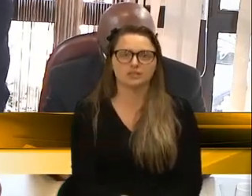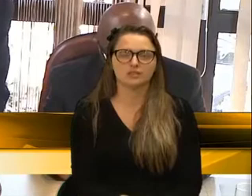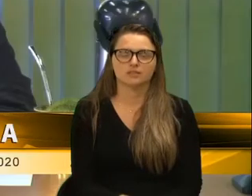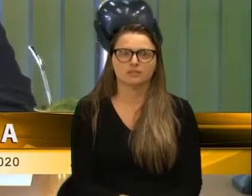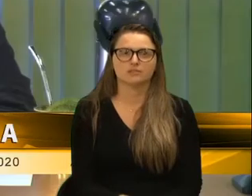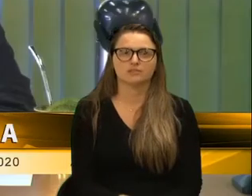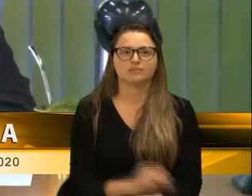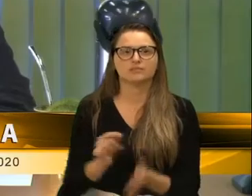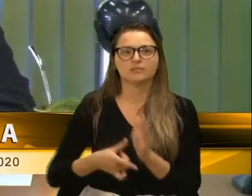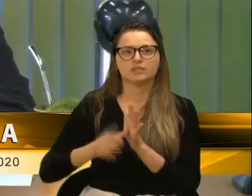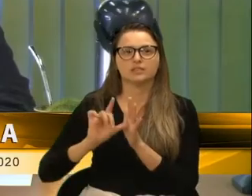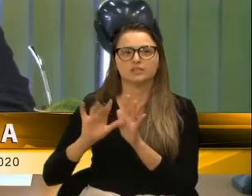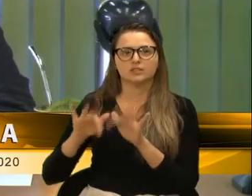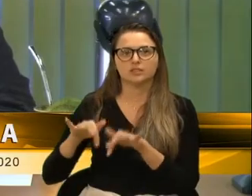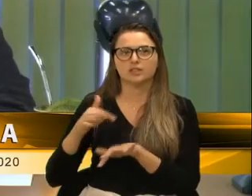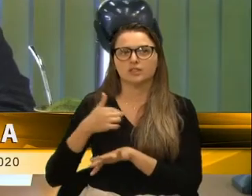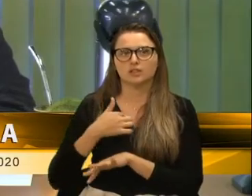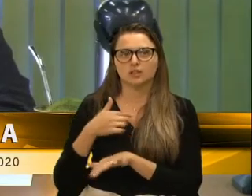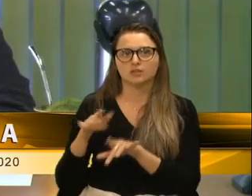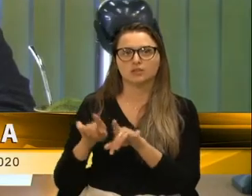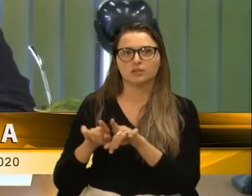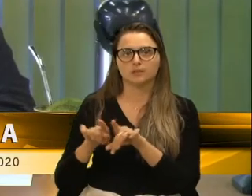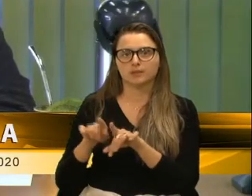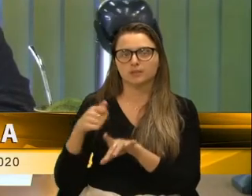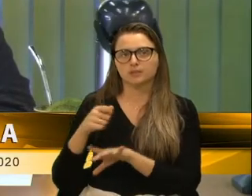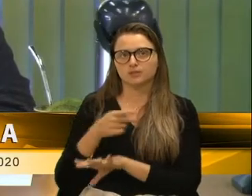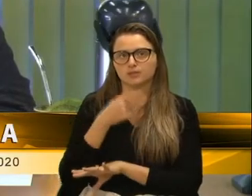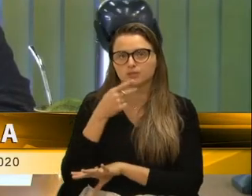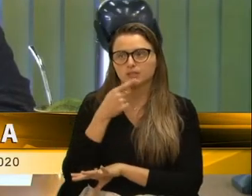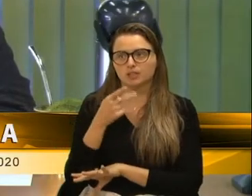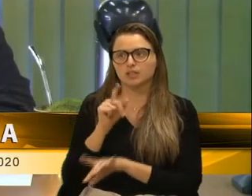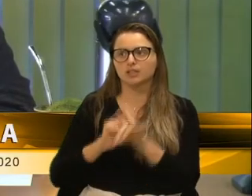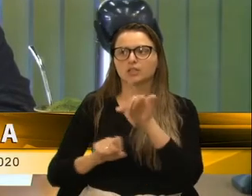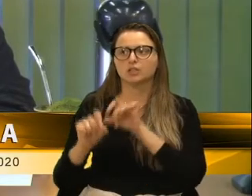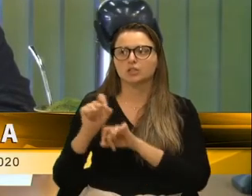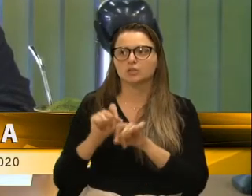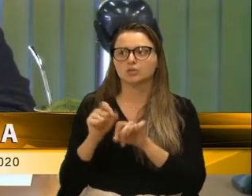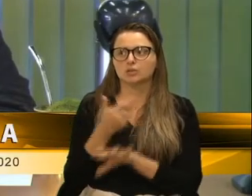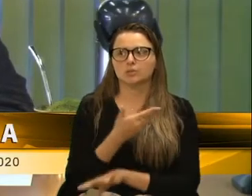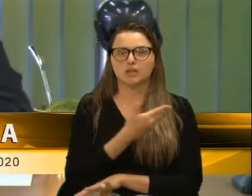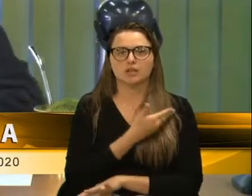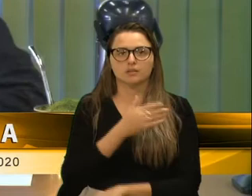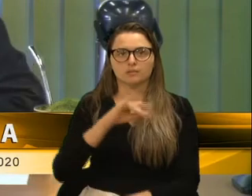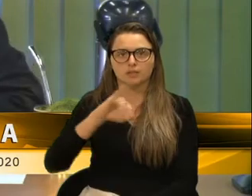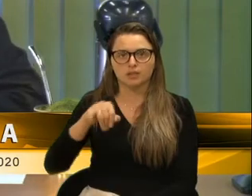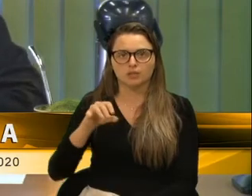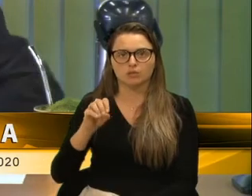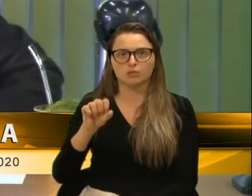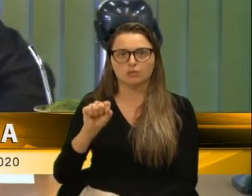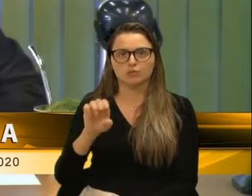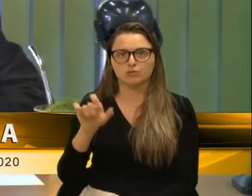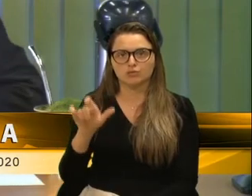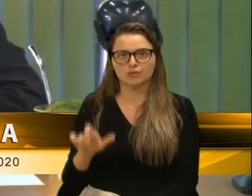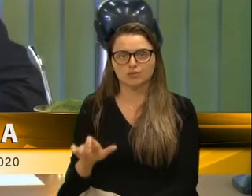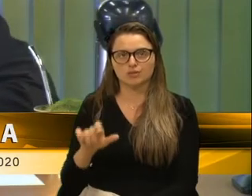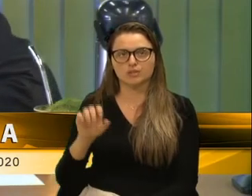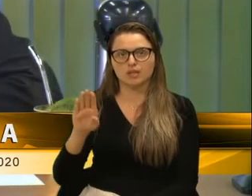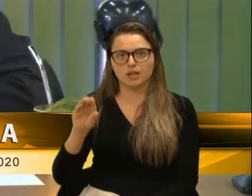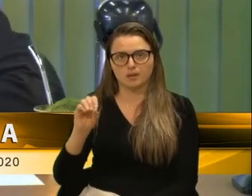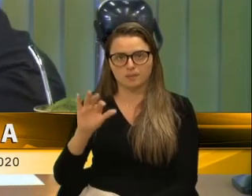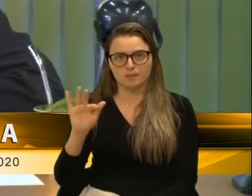Antes de encerrar, não posso deixar de dar uma palavra aqui também do nosso amigo José Boff, uma pessoa